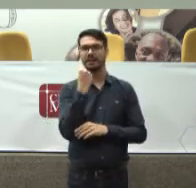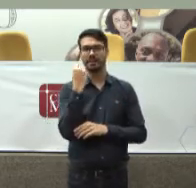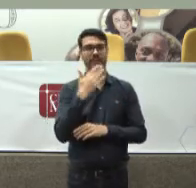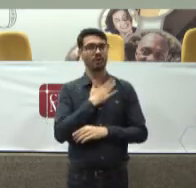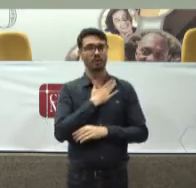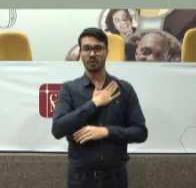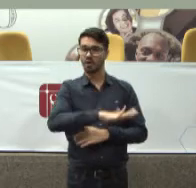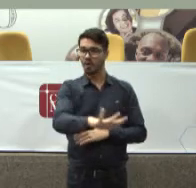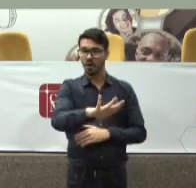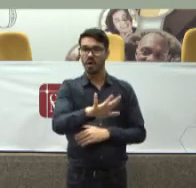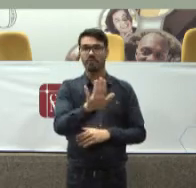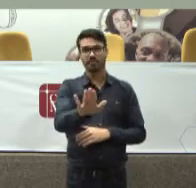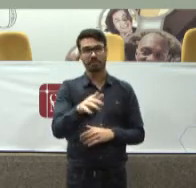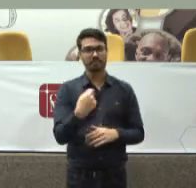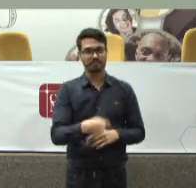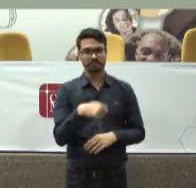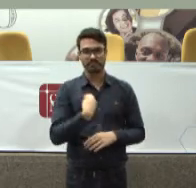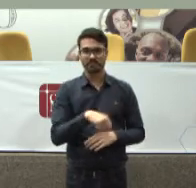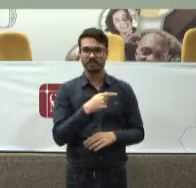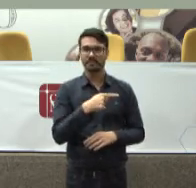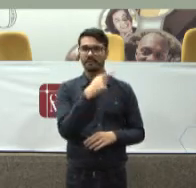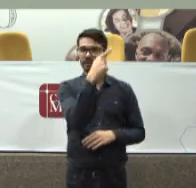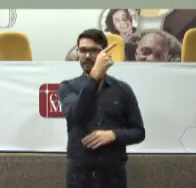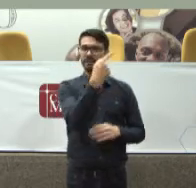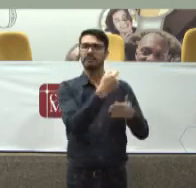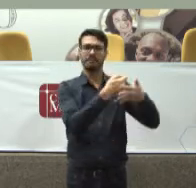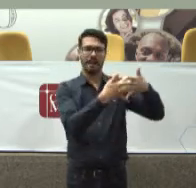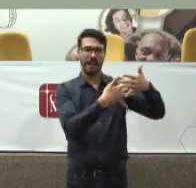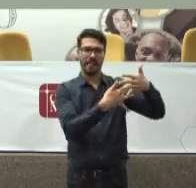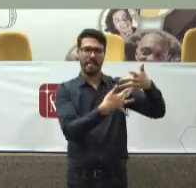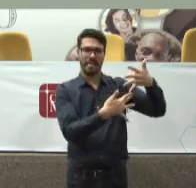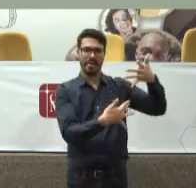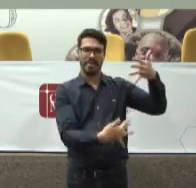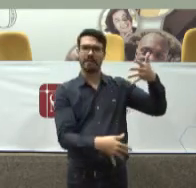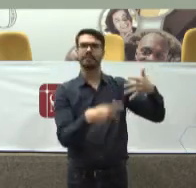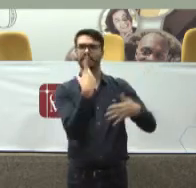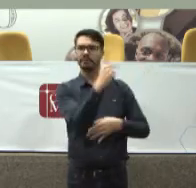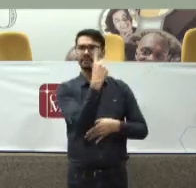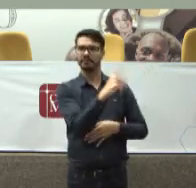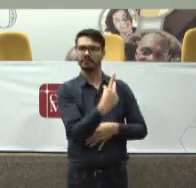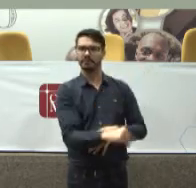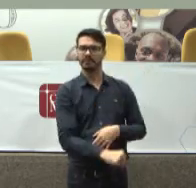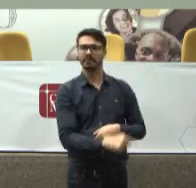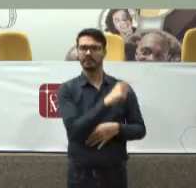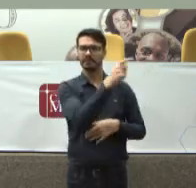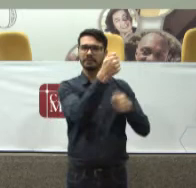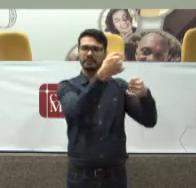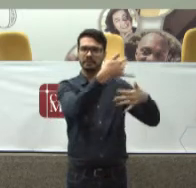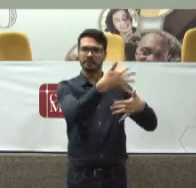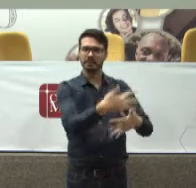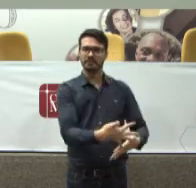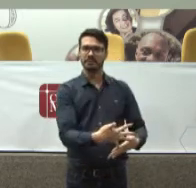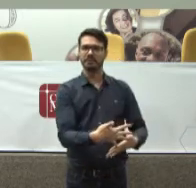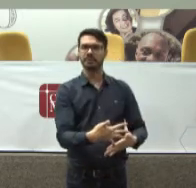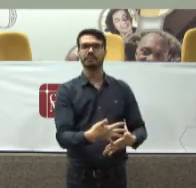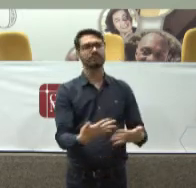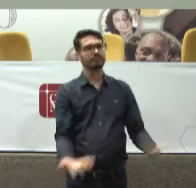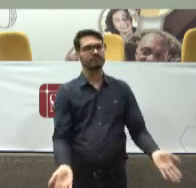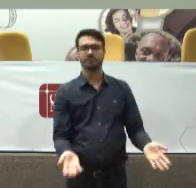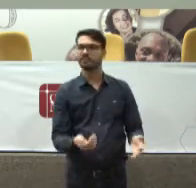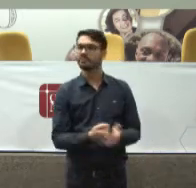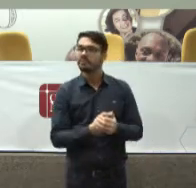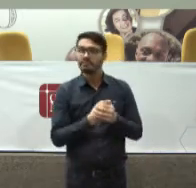fazer isso Mas tive que dar Uma página de entrevista Na Folha Descendo o pau Na política Da prefeitura Nem assim